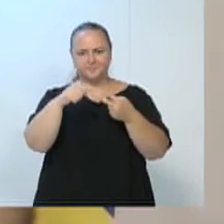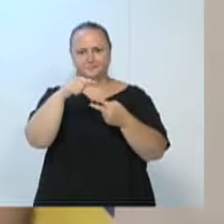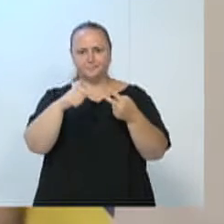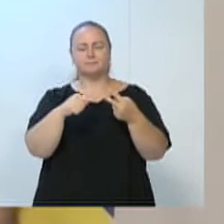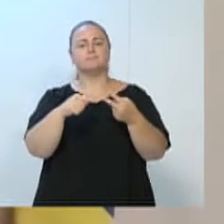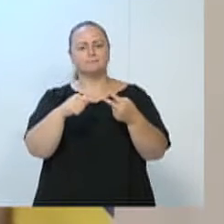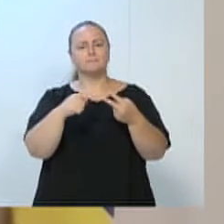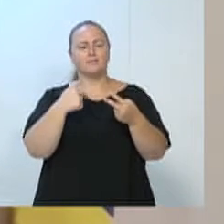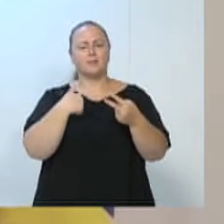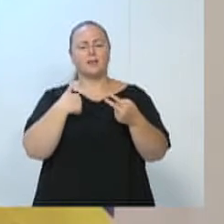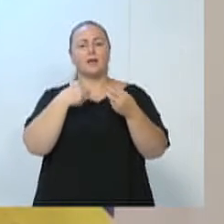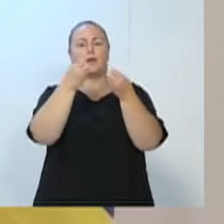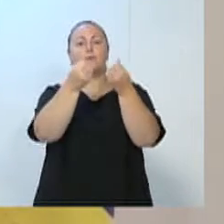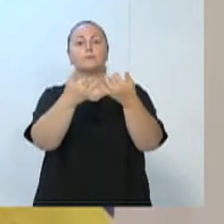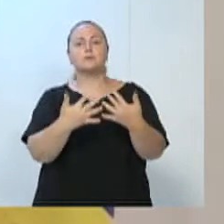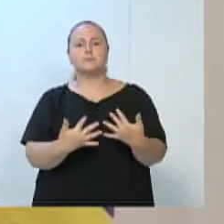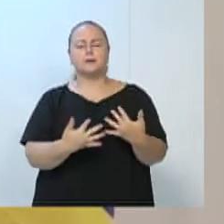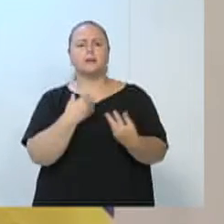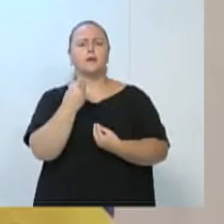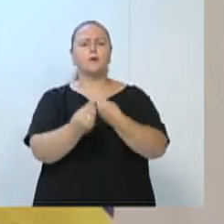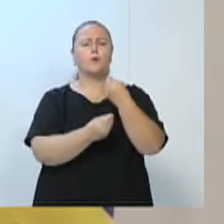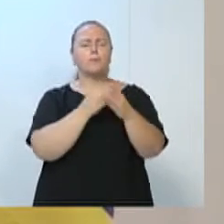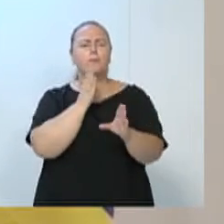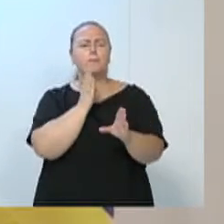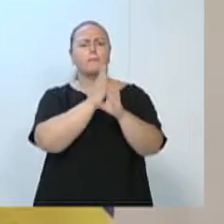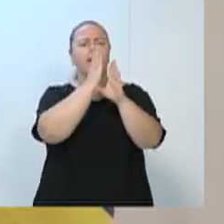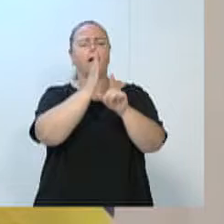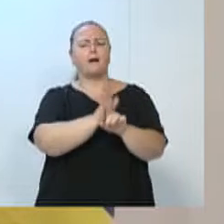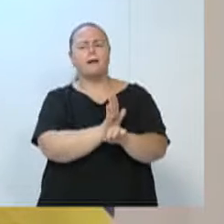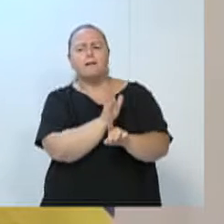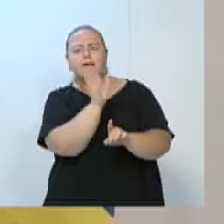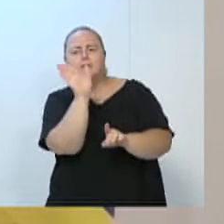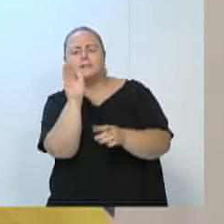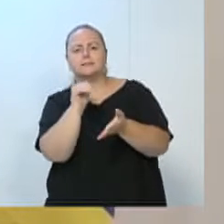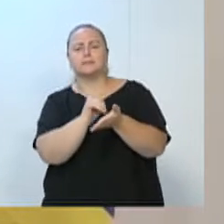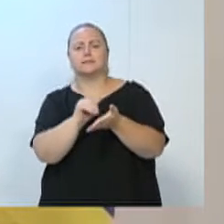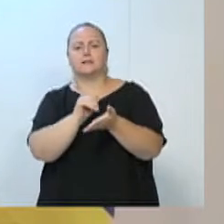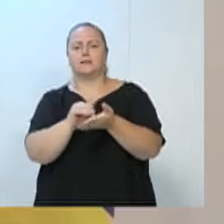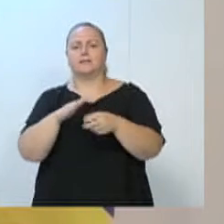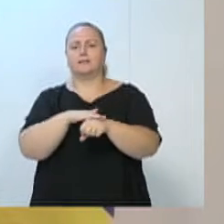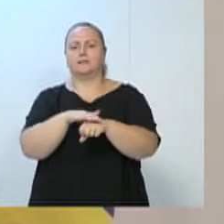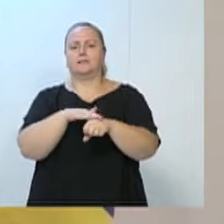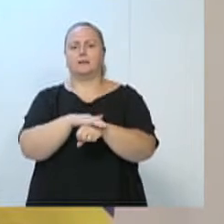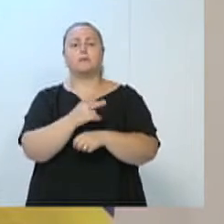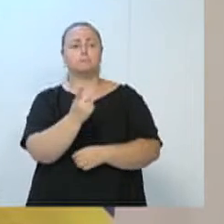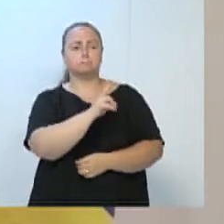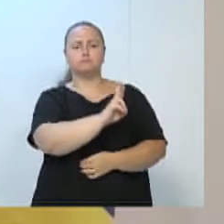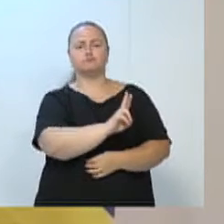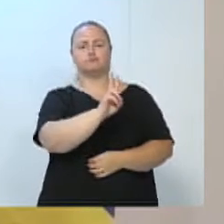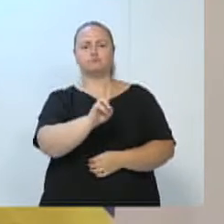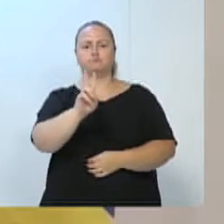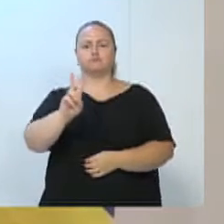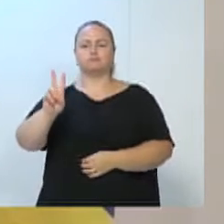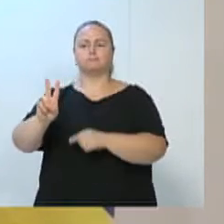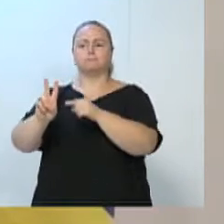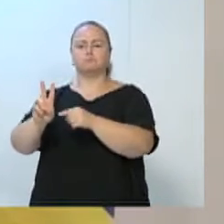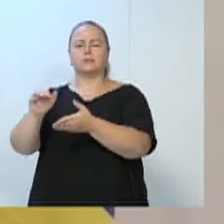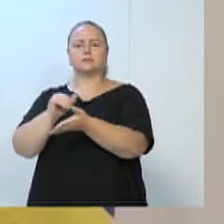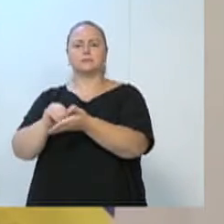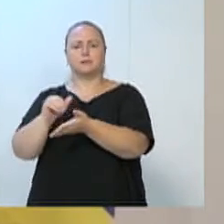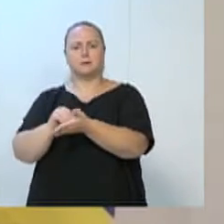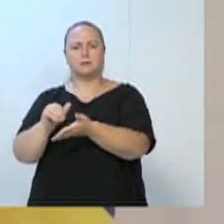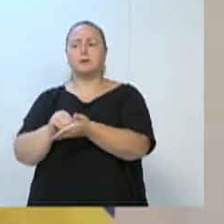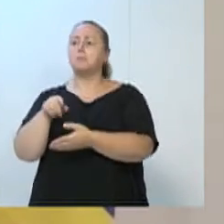expliquei, pagadores de impostos, como achar o caminho de ir lá na secretaria conversar. E eles assim o fizeram. Ambos foram lá, foram muito bem